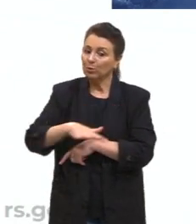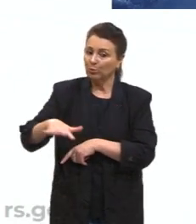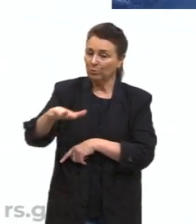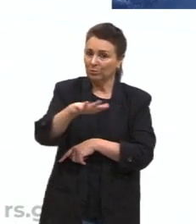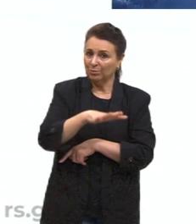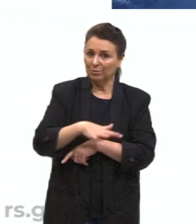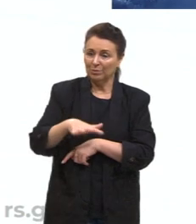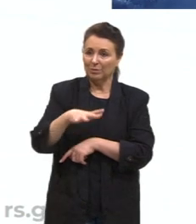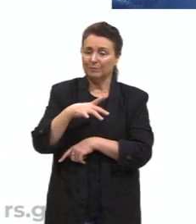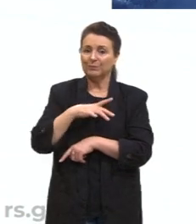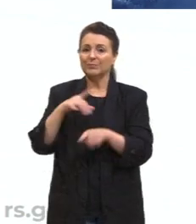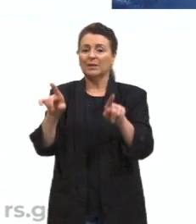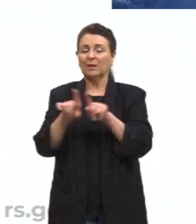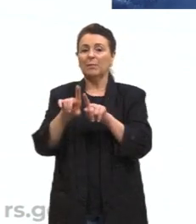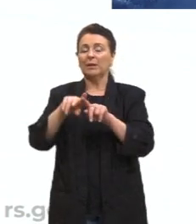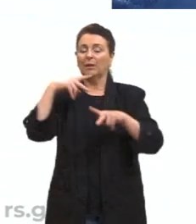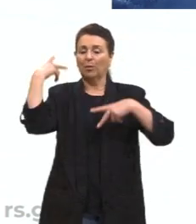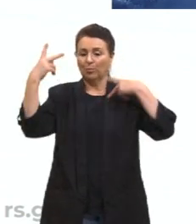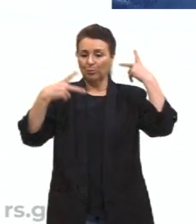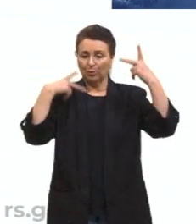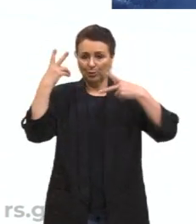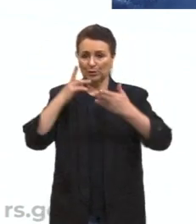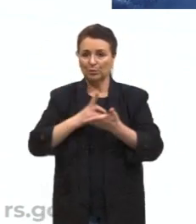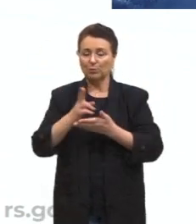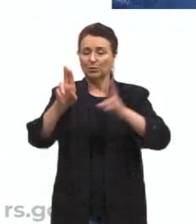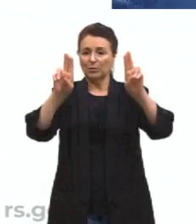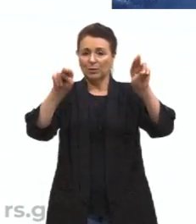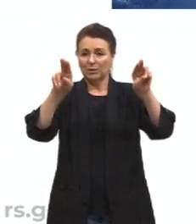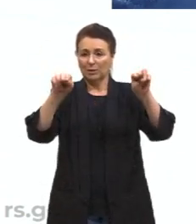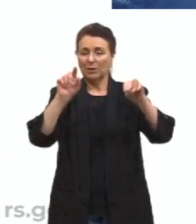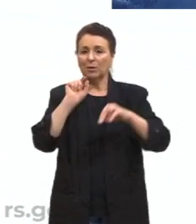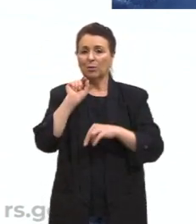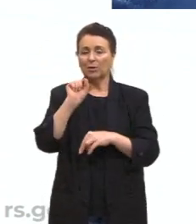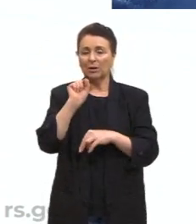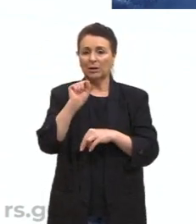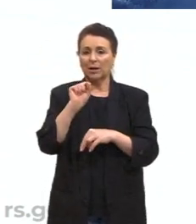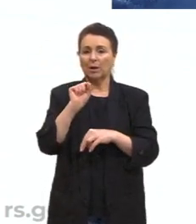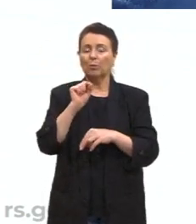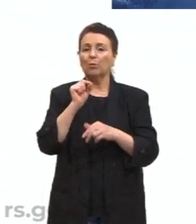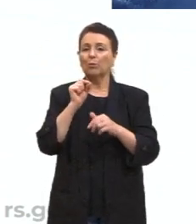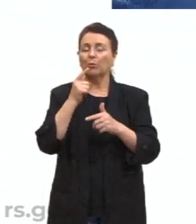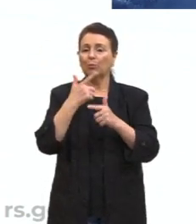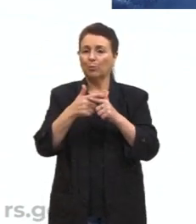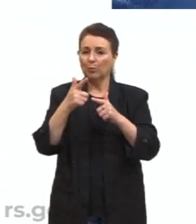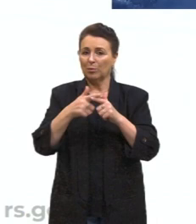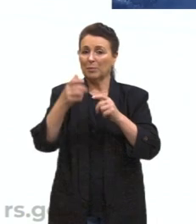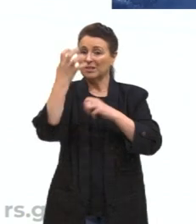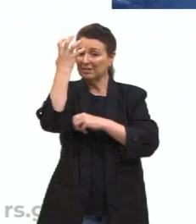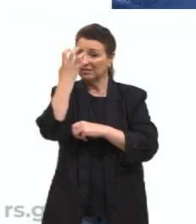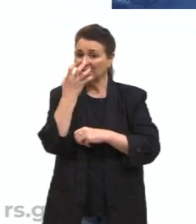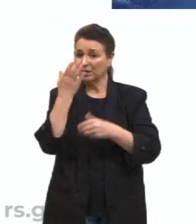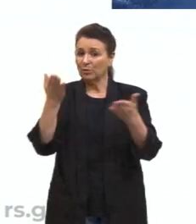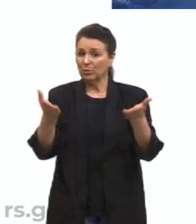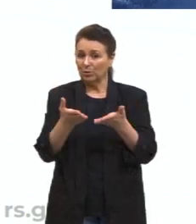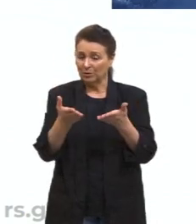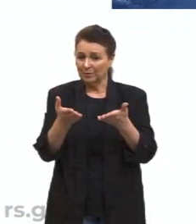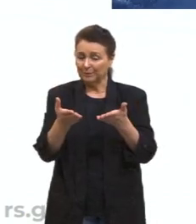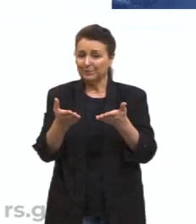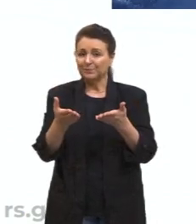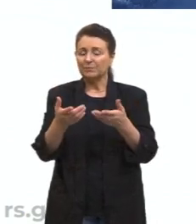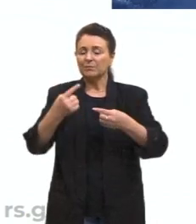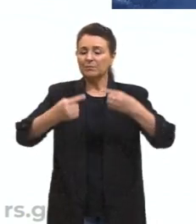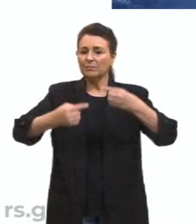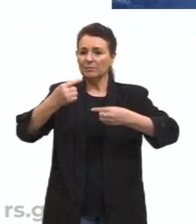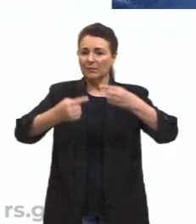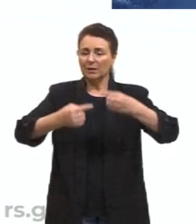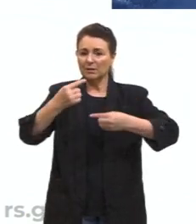Ainda sobre essa questão da poluição, vejam só algumas... Que é um dos grandes problemas hoje, ou um dos maiores que tem se discutido